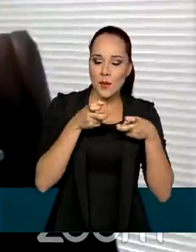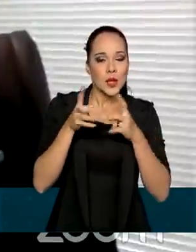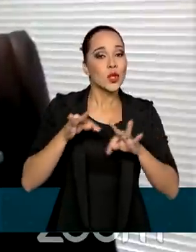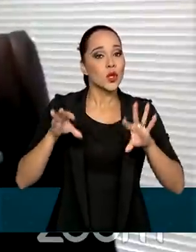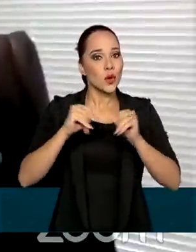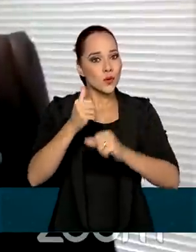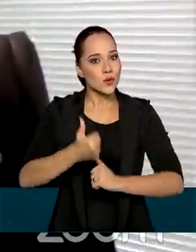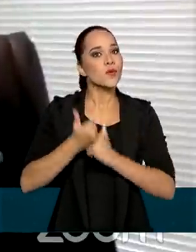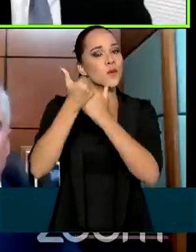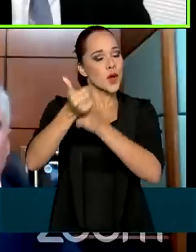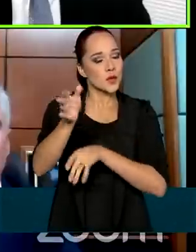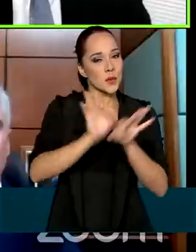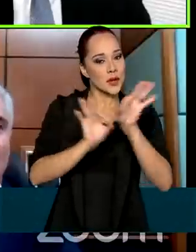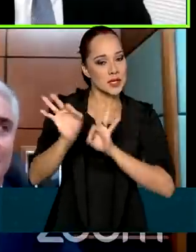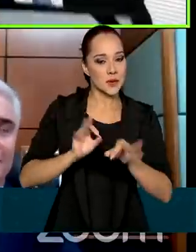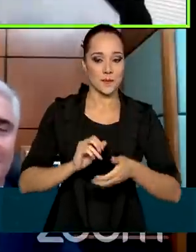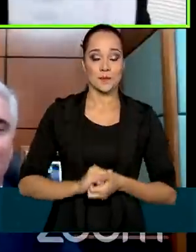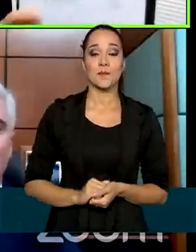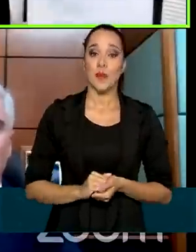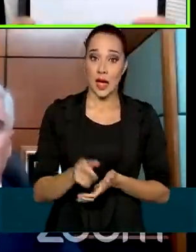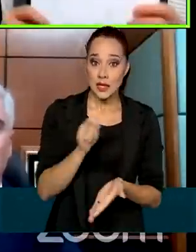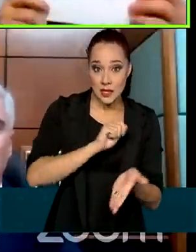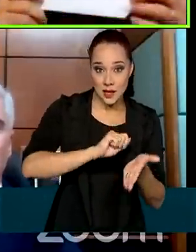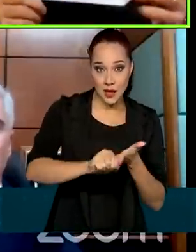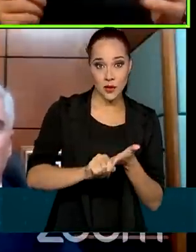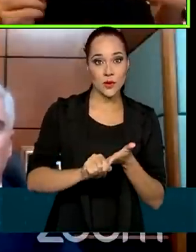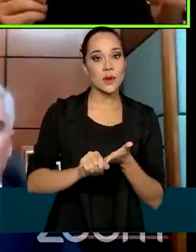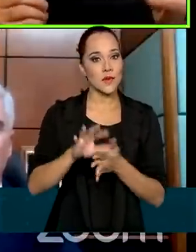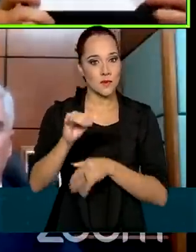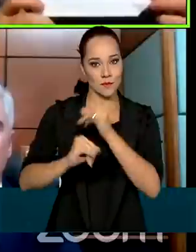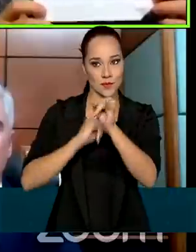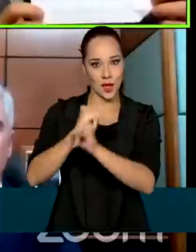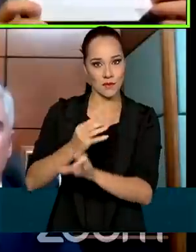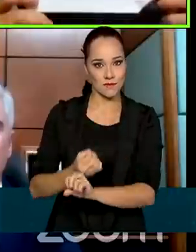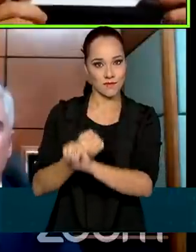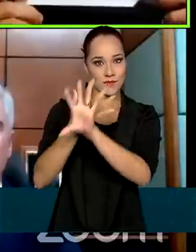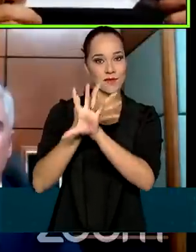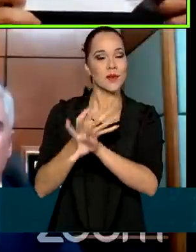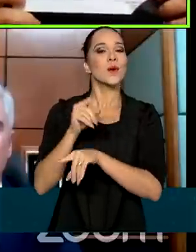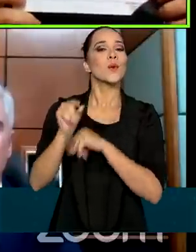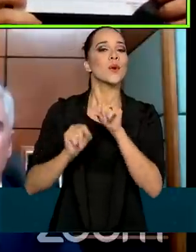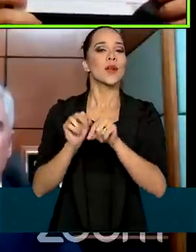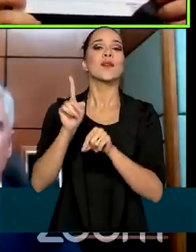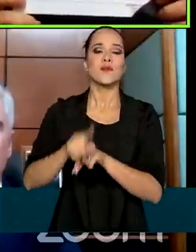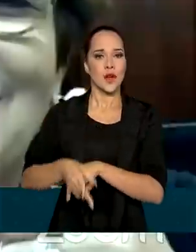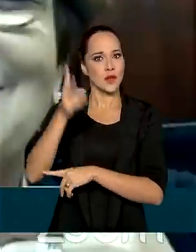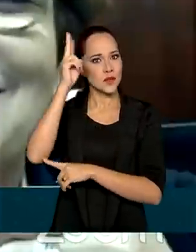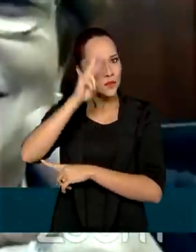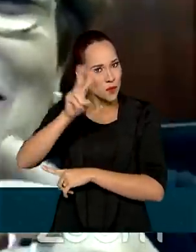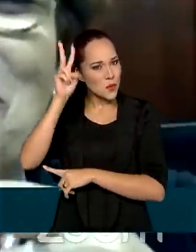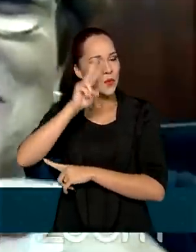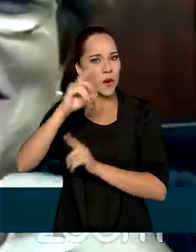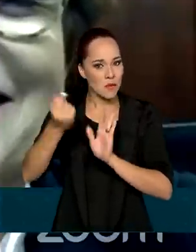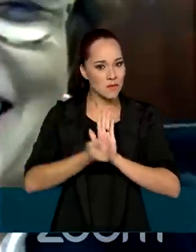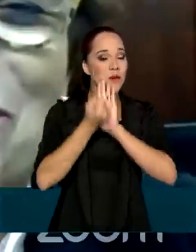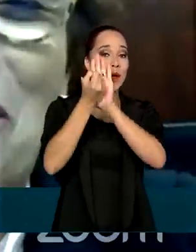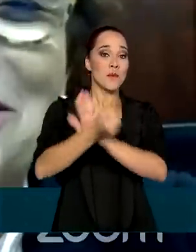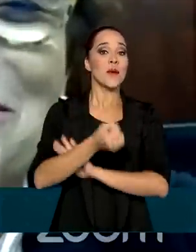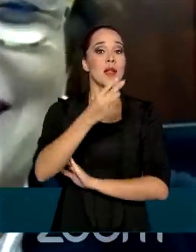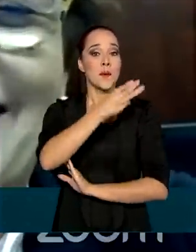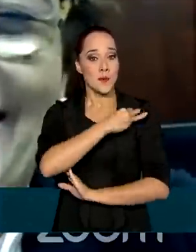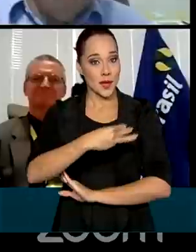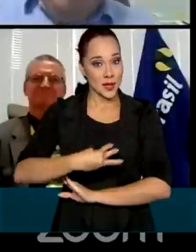suporte e preparação necessário. A assinatura, realizada virtualmente, foi classificada como histórica pela ministra da